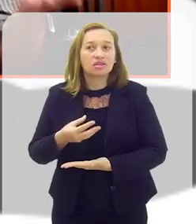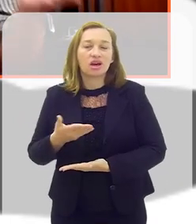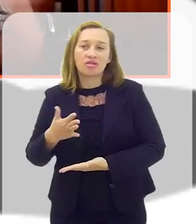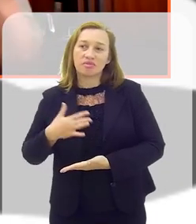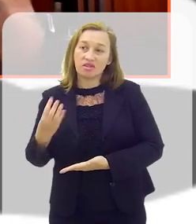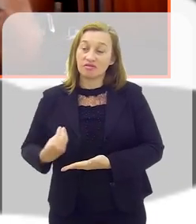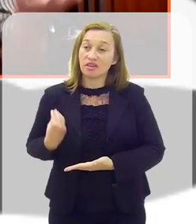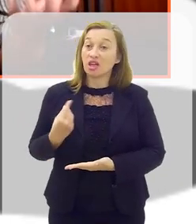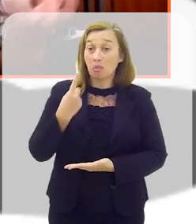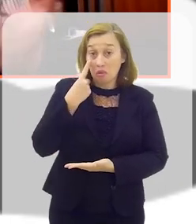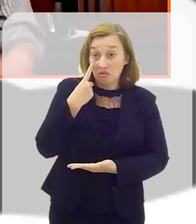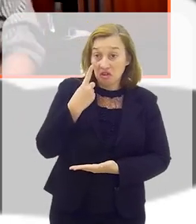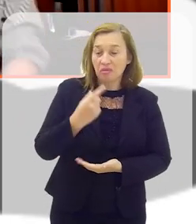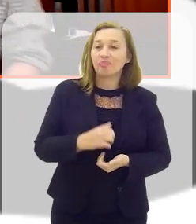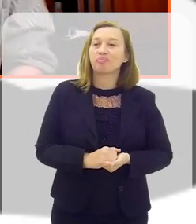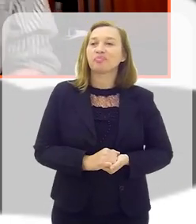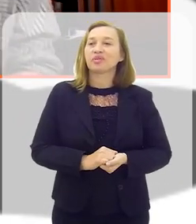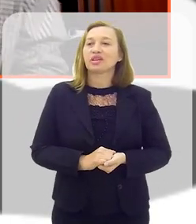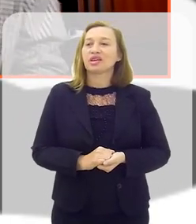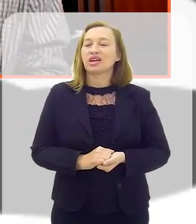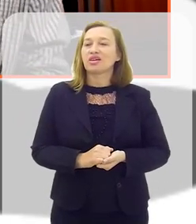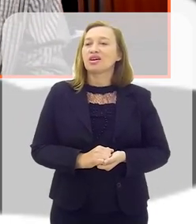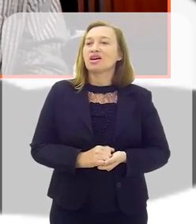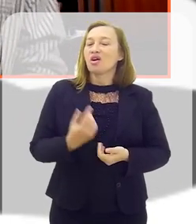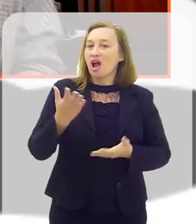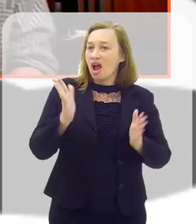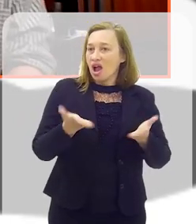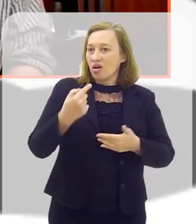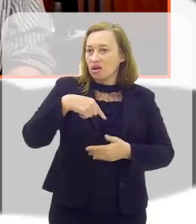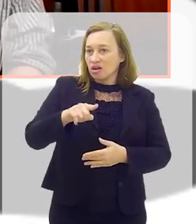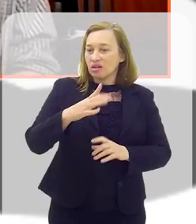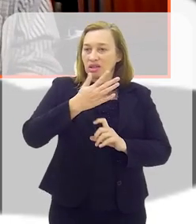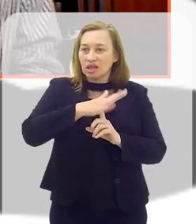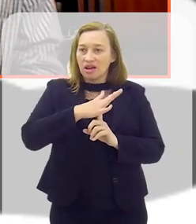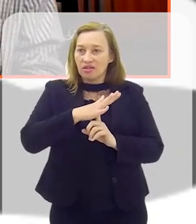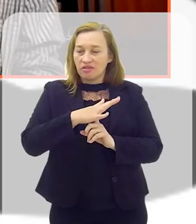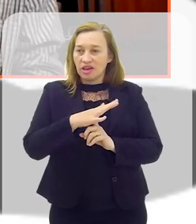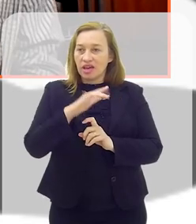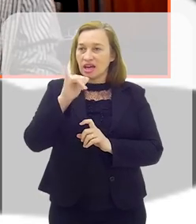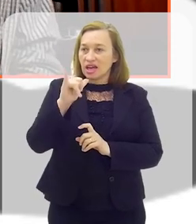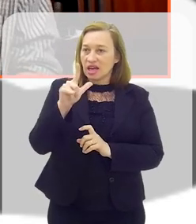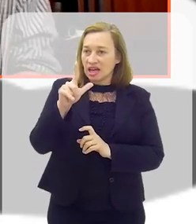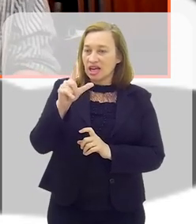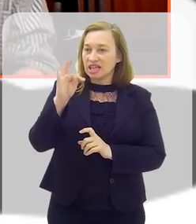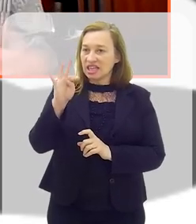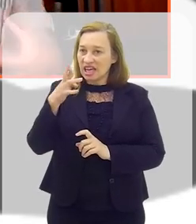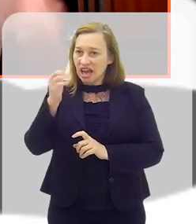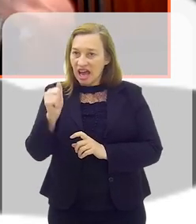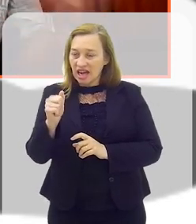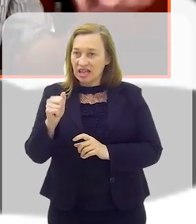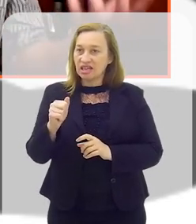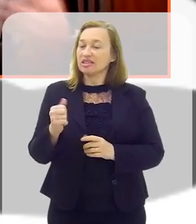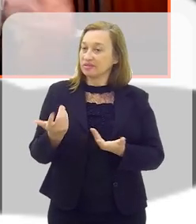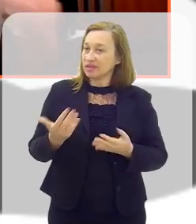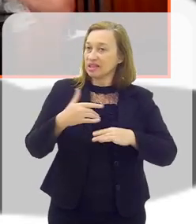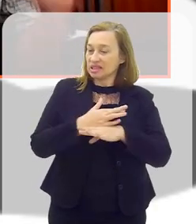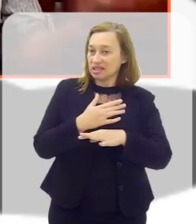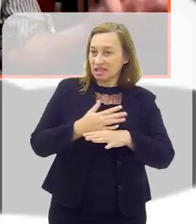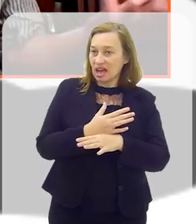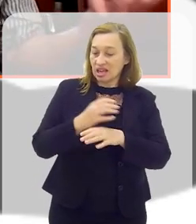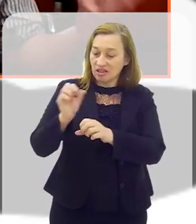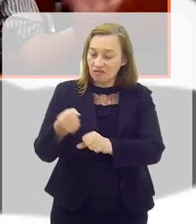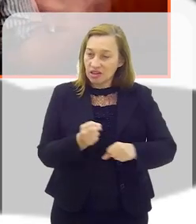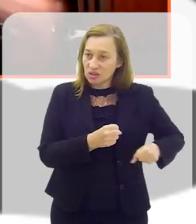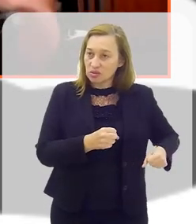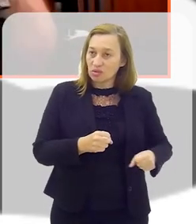um pouco a minha vida. Só para você ter uma noção, eu vou participar agora da Feira Literária de Vassouras e vou levar um pouquinho essa